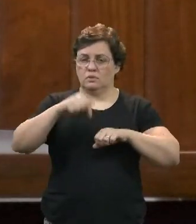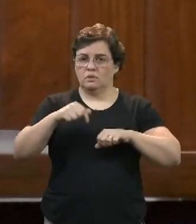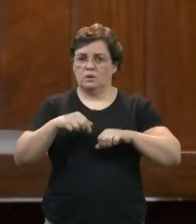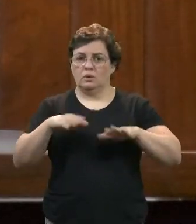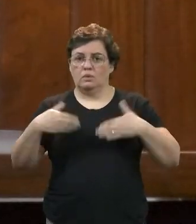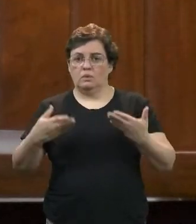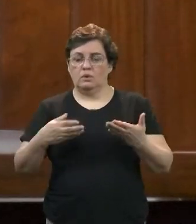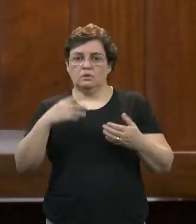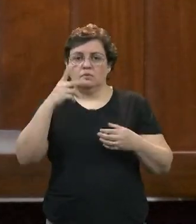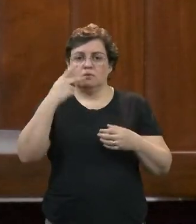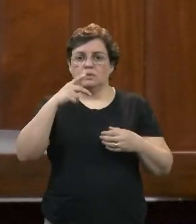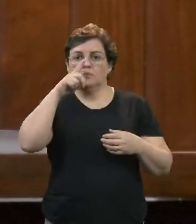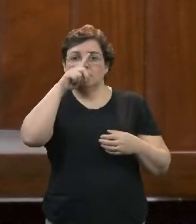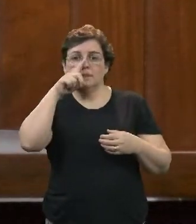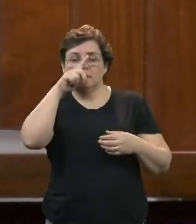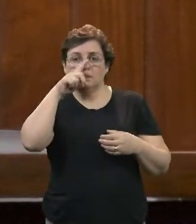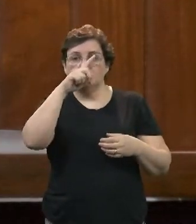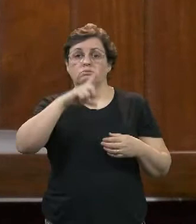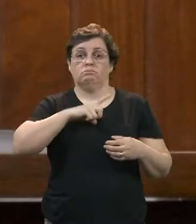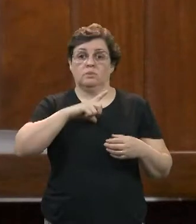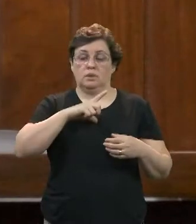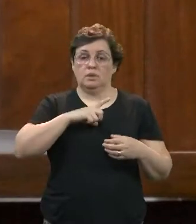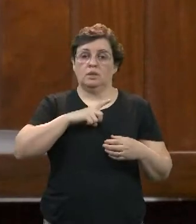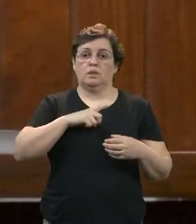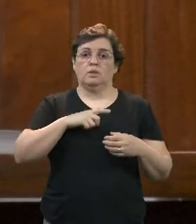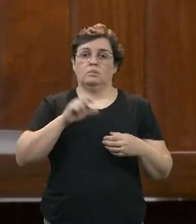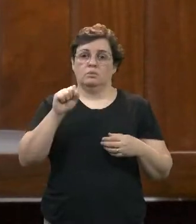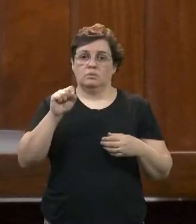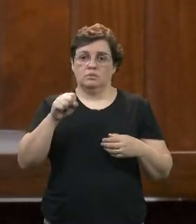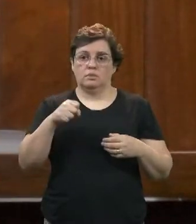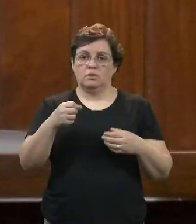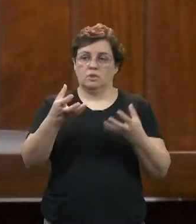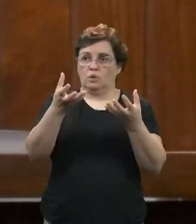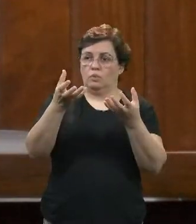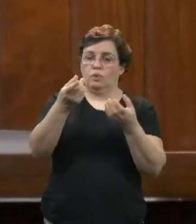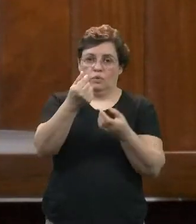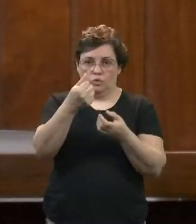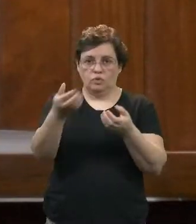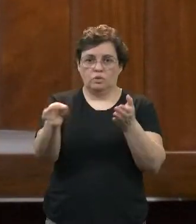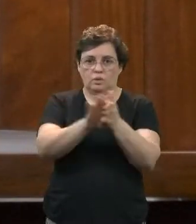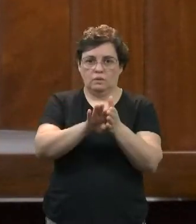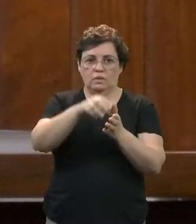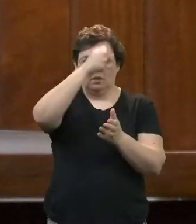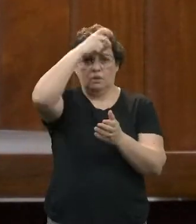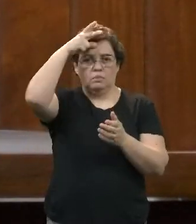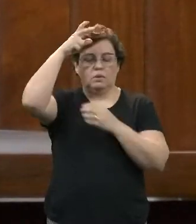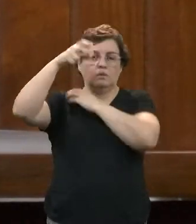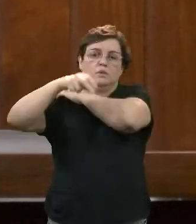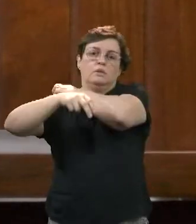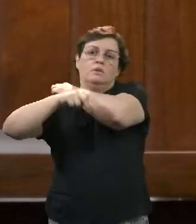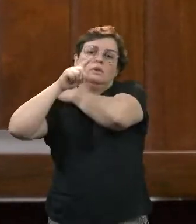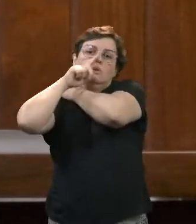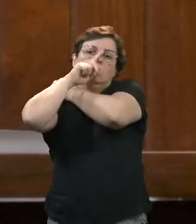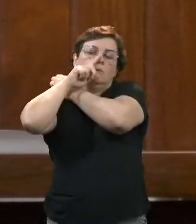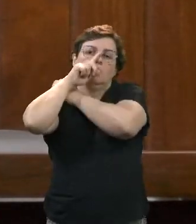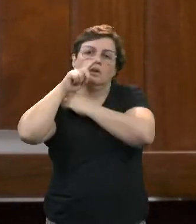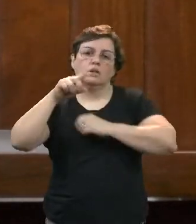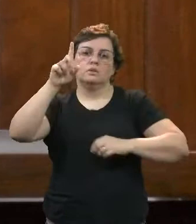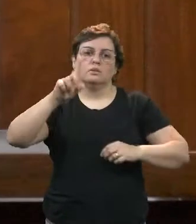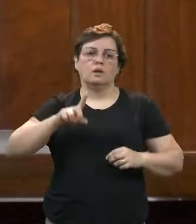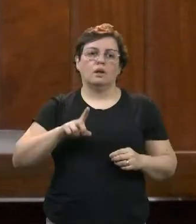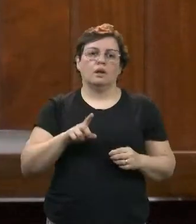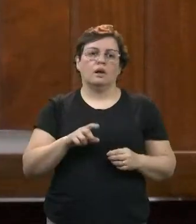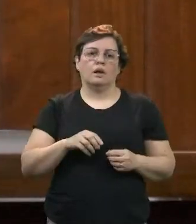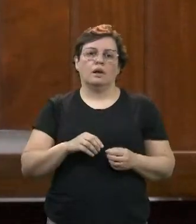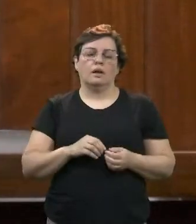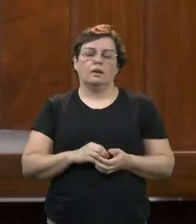risco, sim, temos o repasse, normalmente, da Prefeitura, o risco que nós temos hoje que é o risco da ausência por